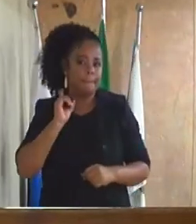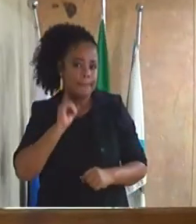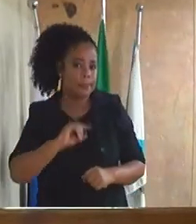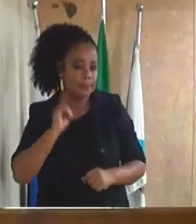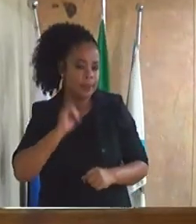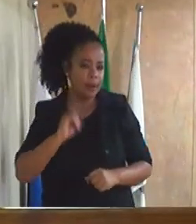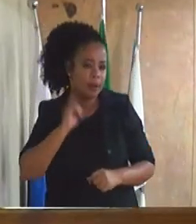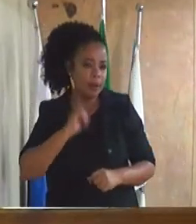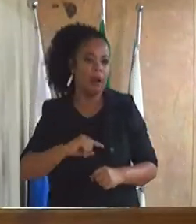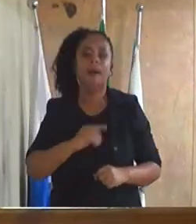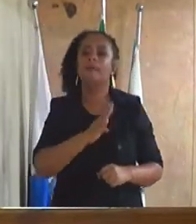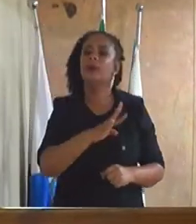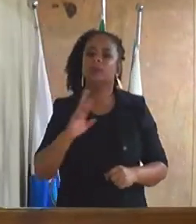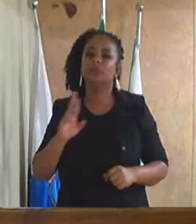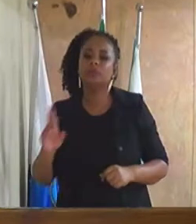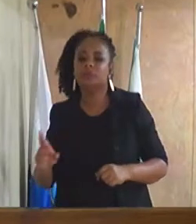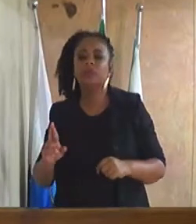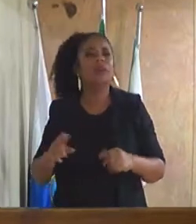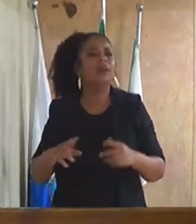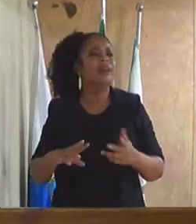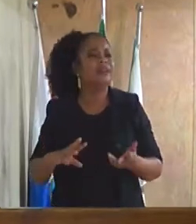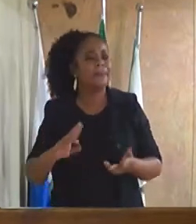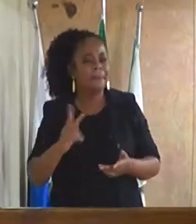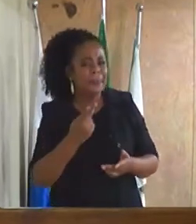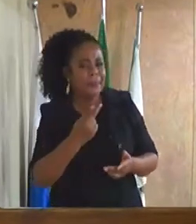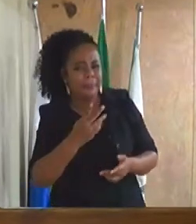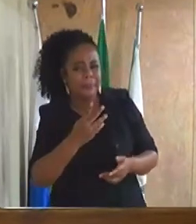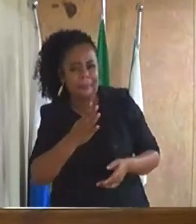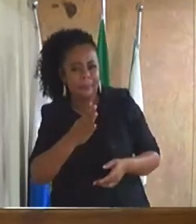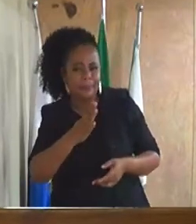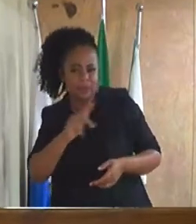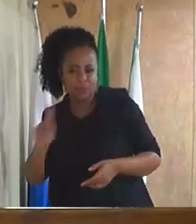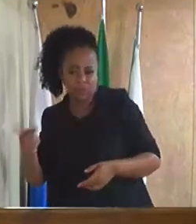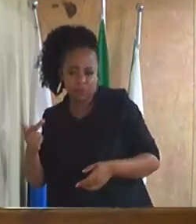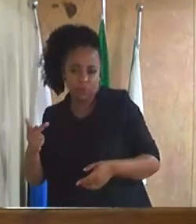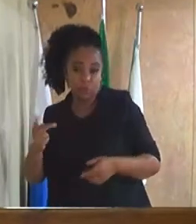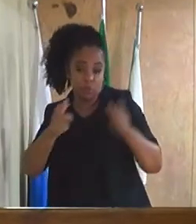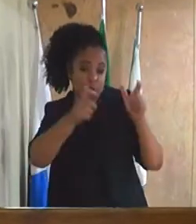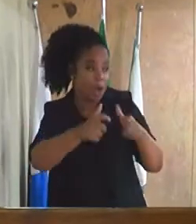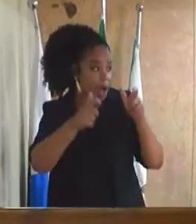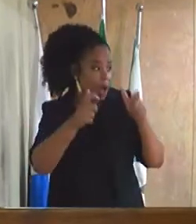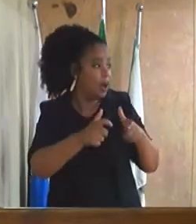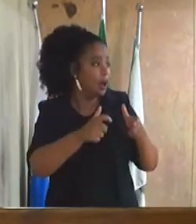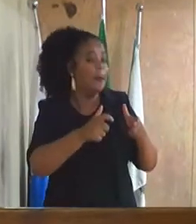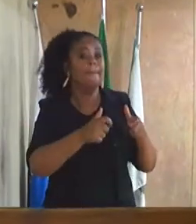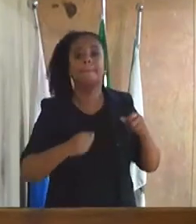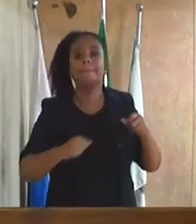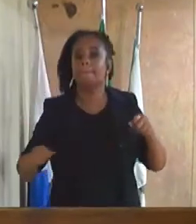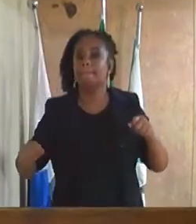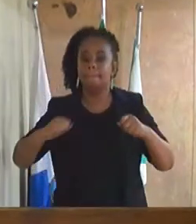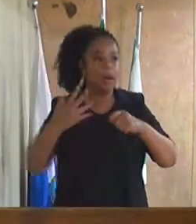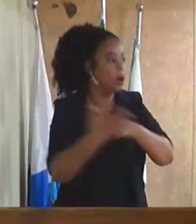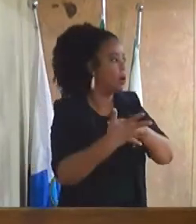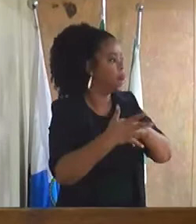Horizonte estão querendo entrar em lockdown porque travaram, não houve no